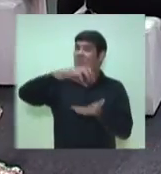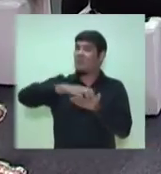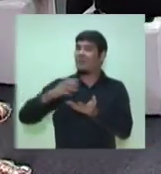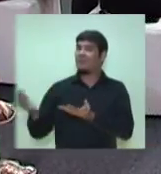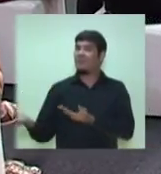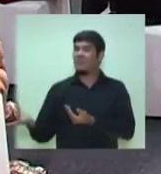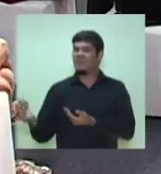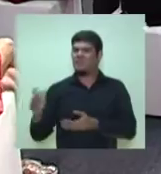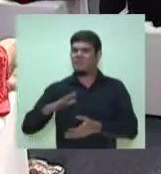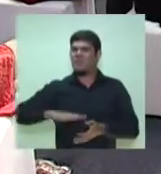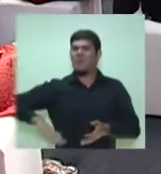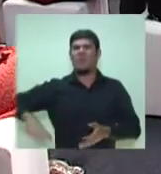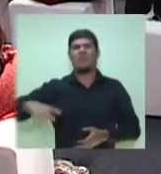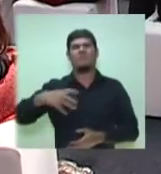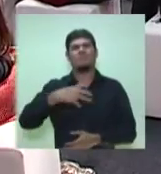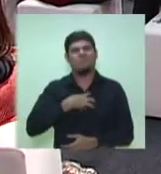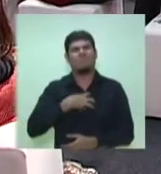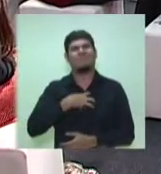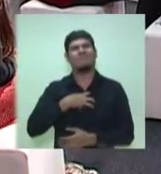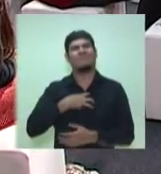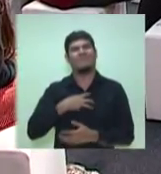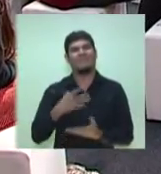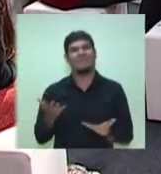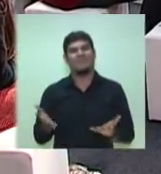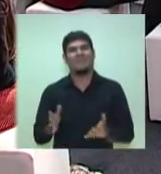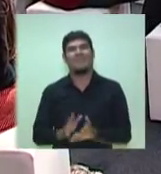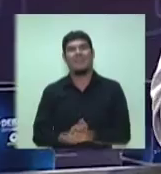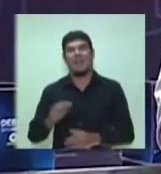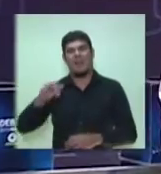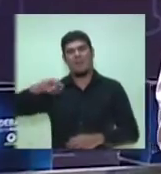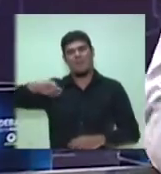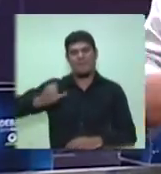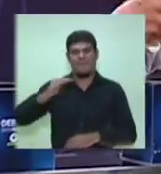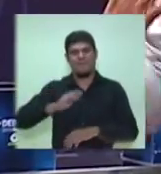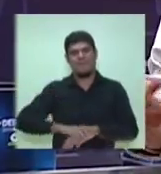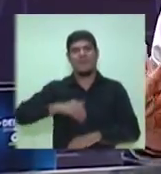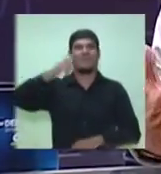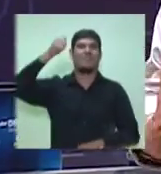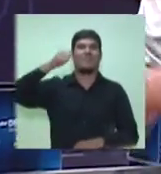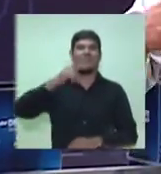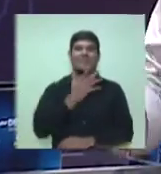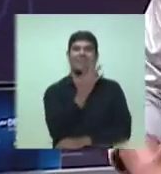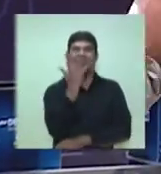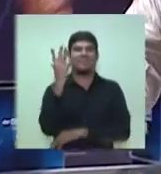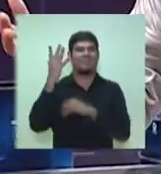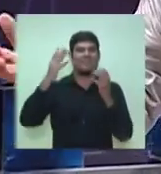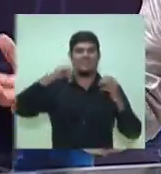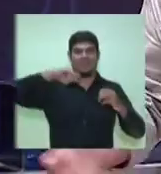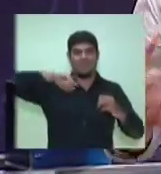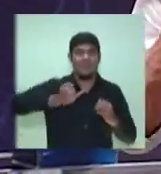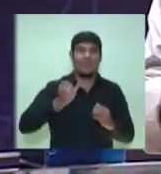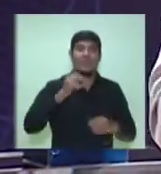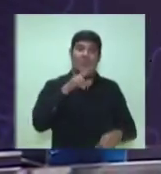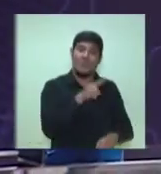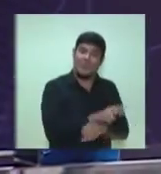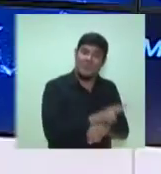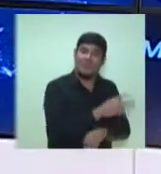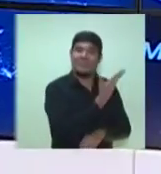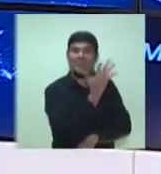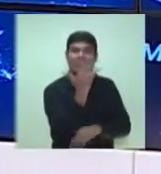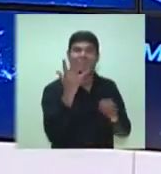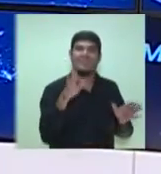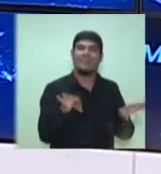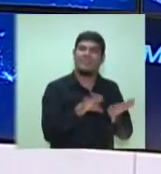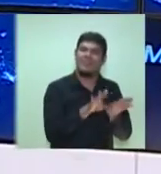favorável a nós aproveitarmos o melhor que se pode ter da natureza, preservando a natureza e dando a